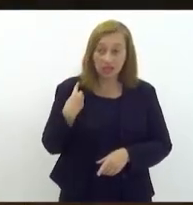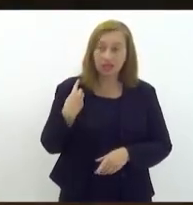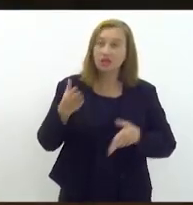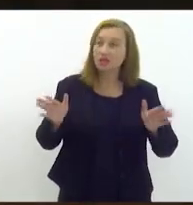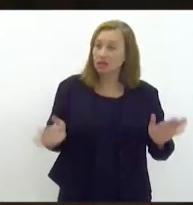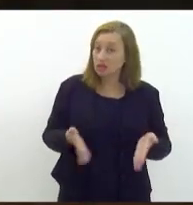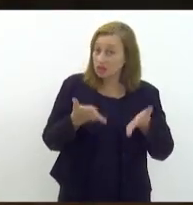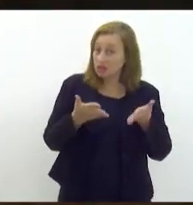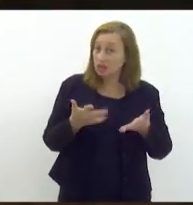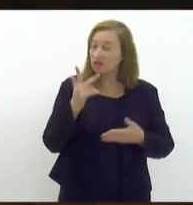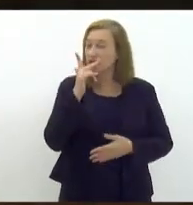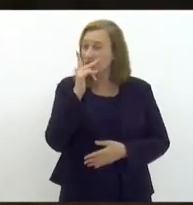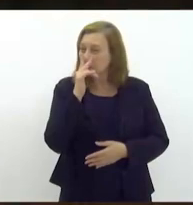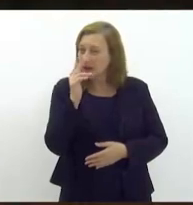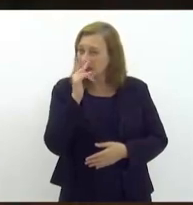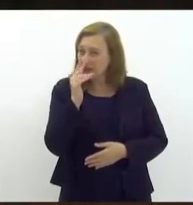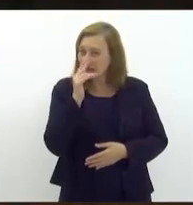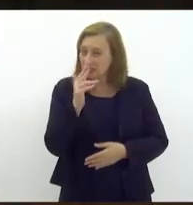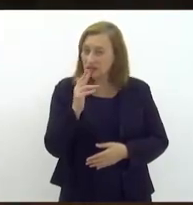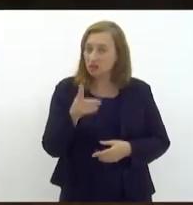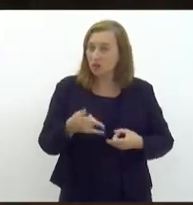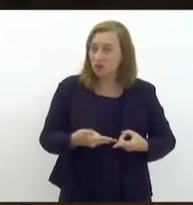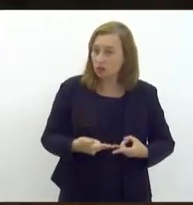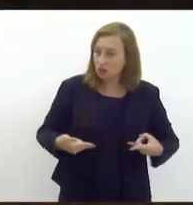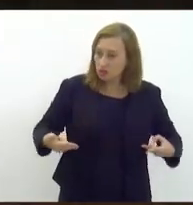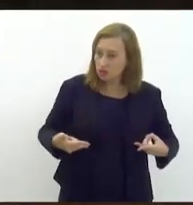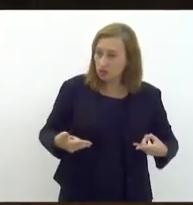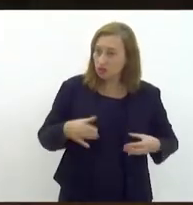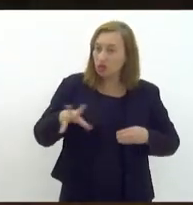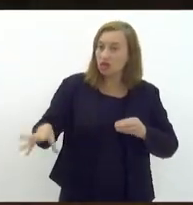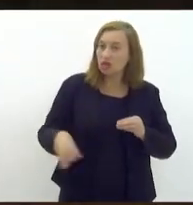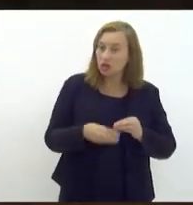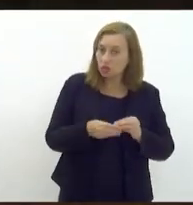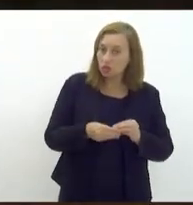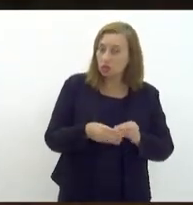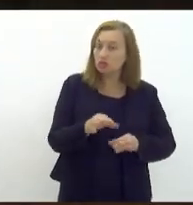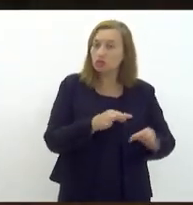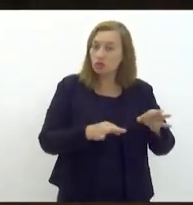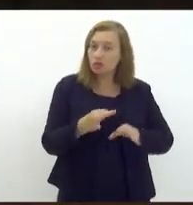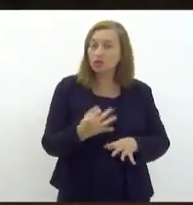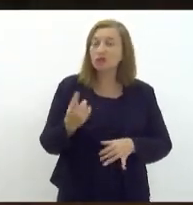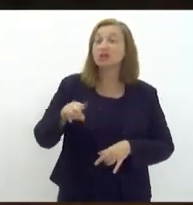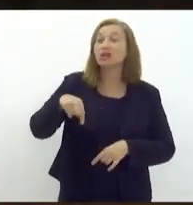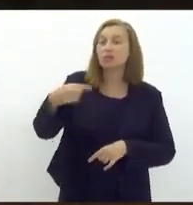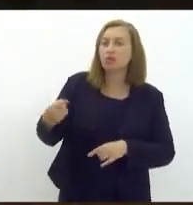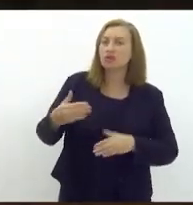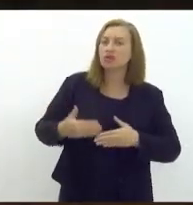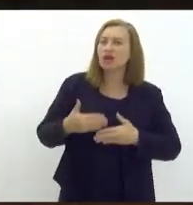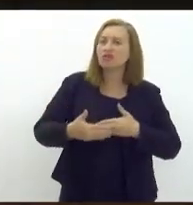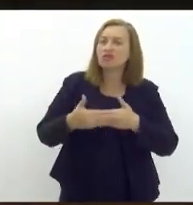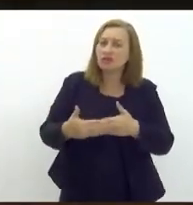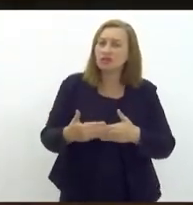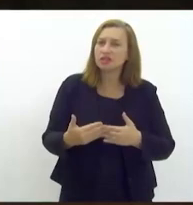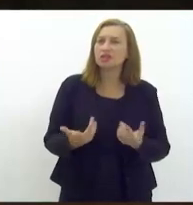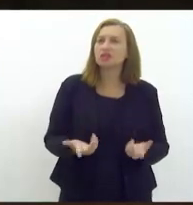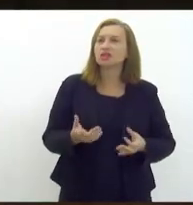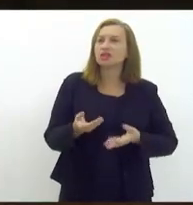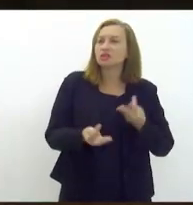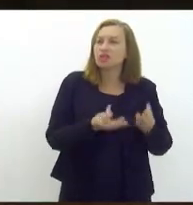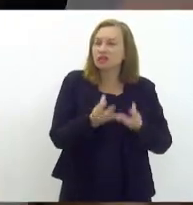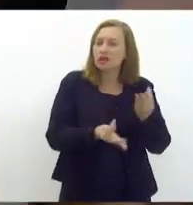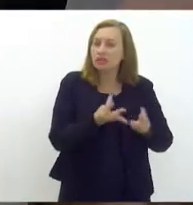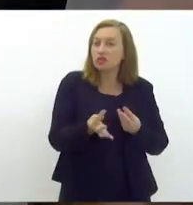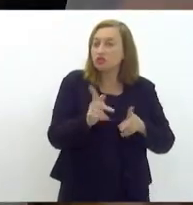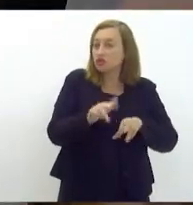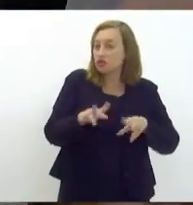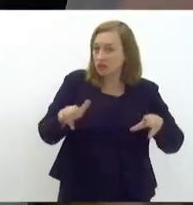iniciativa parecida com a questão dos absorventes, inclui num programa, depois avança para uma questão de um tratamento tributário